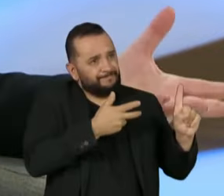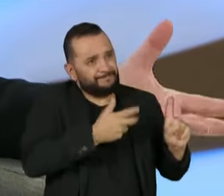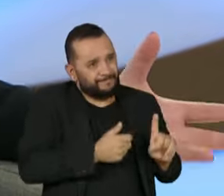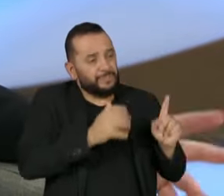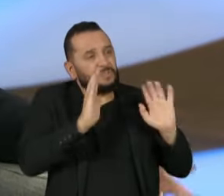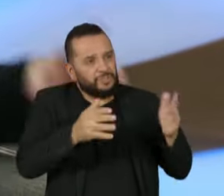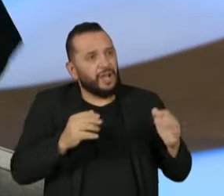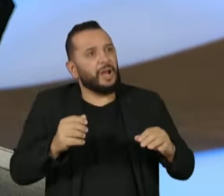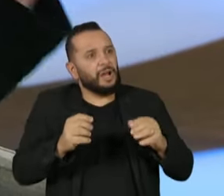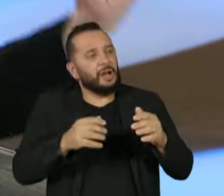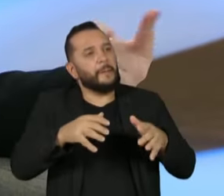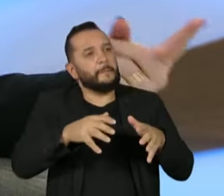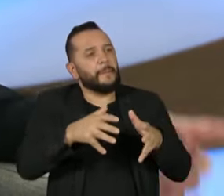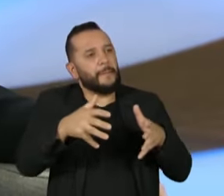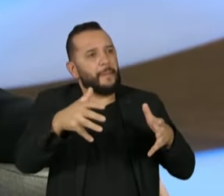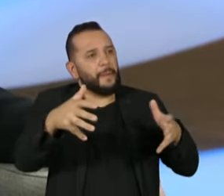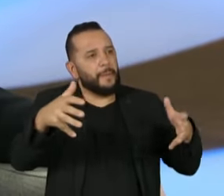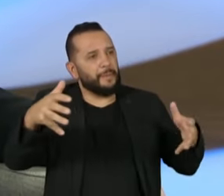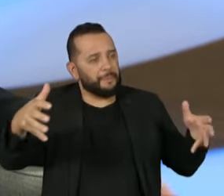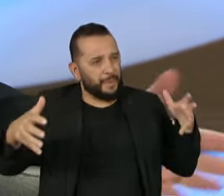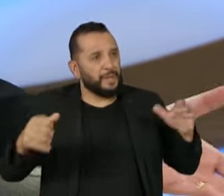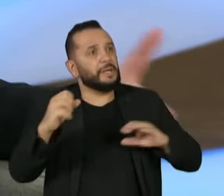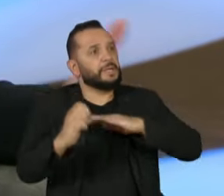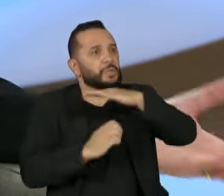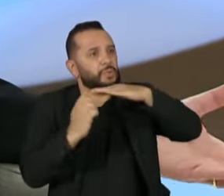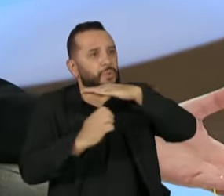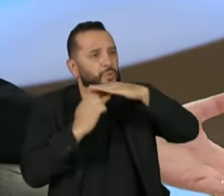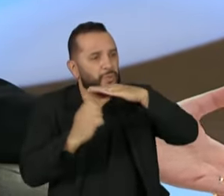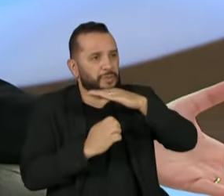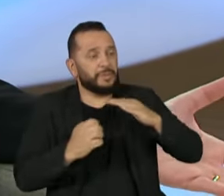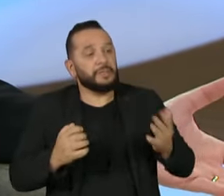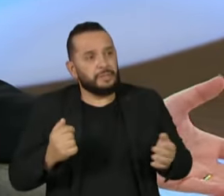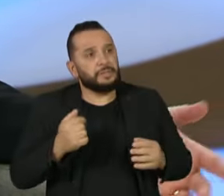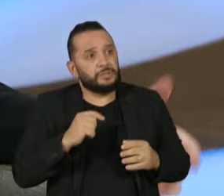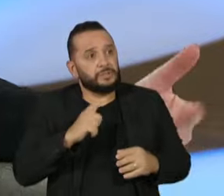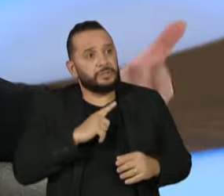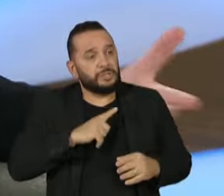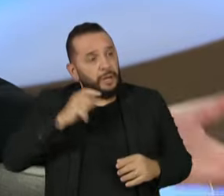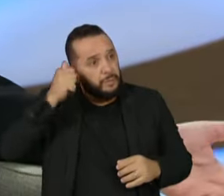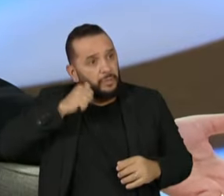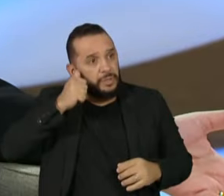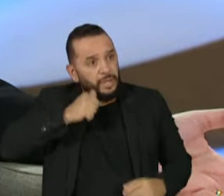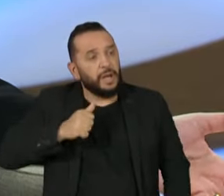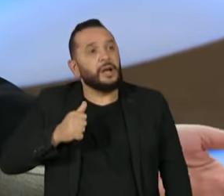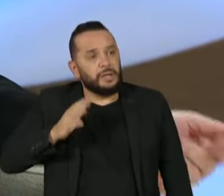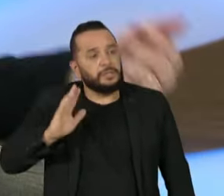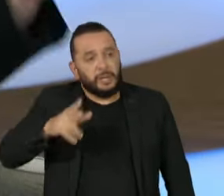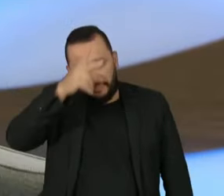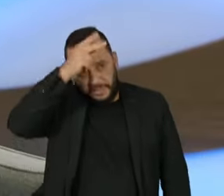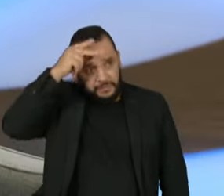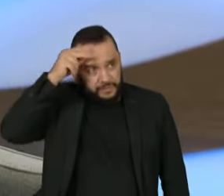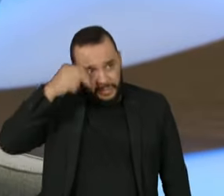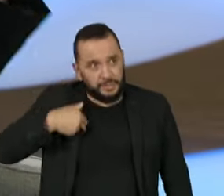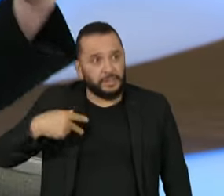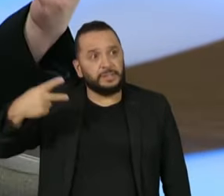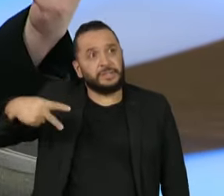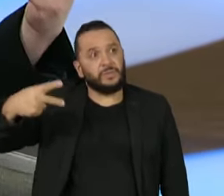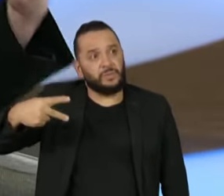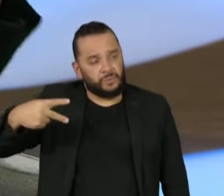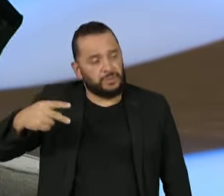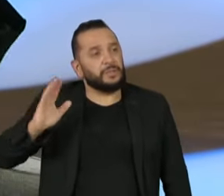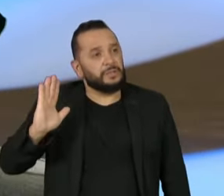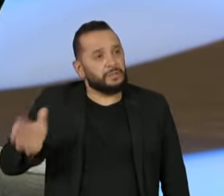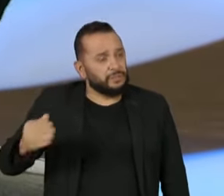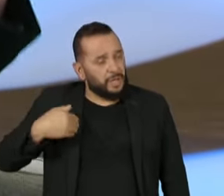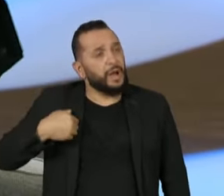industrialização no meu estado, no estado todo. Eu coloquei uma mulher vice. Eu fui a primeira mulher prefeita da minha cidade e fui, acho que, a única